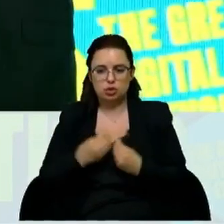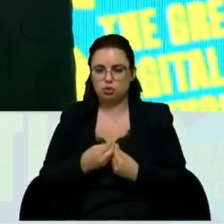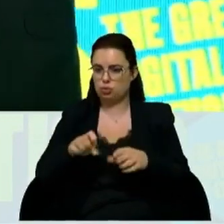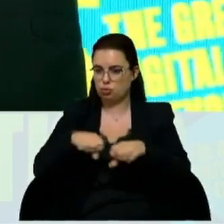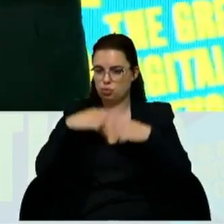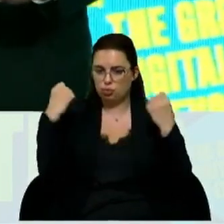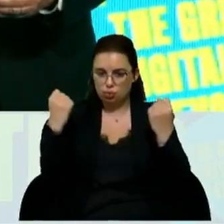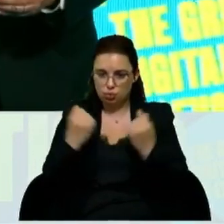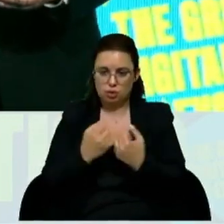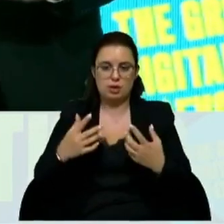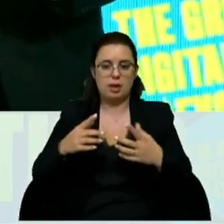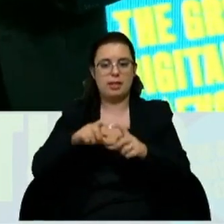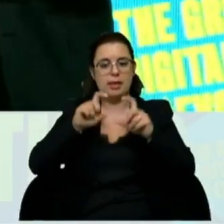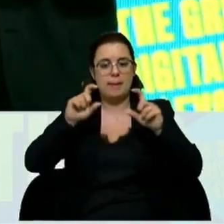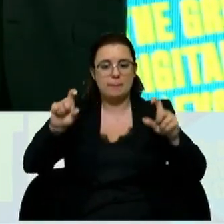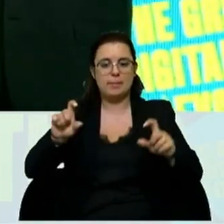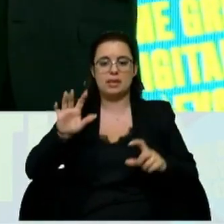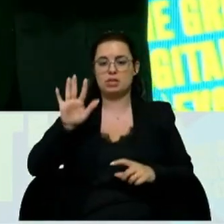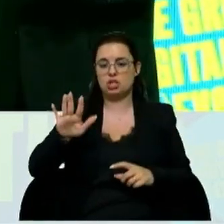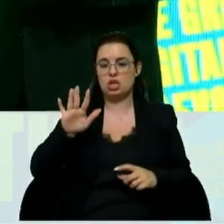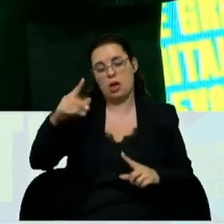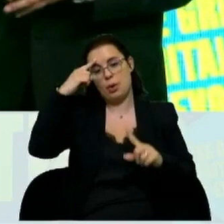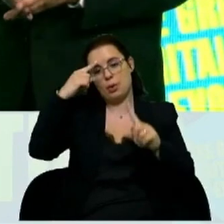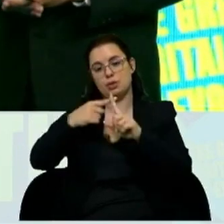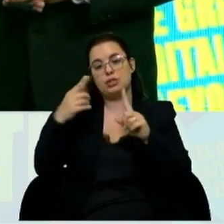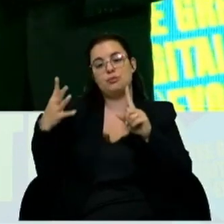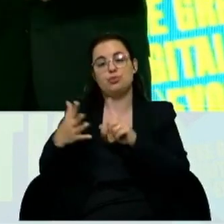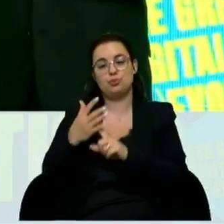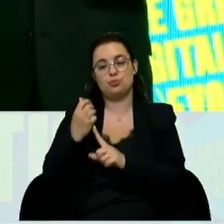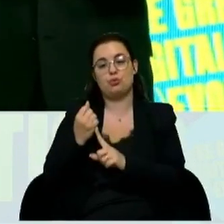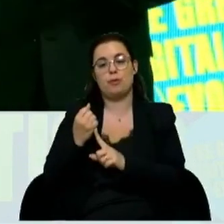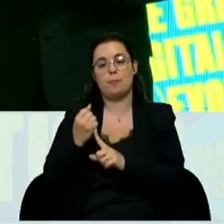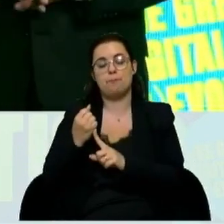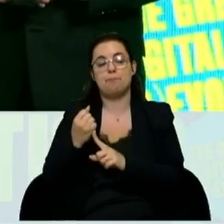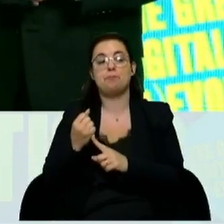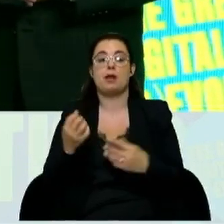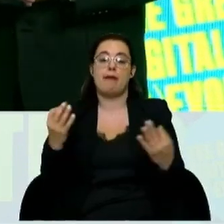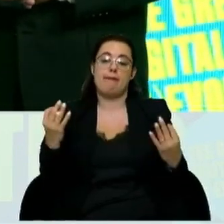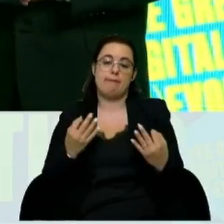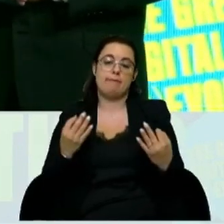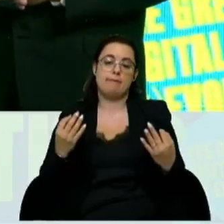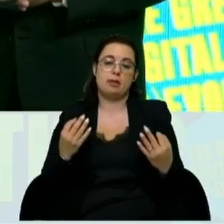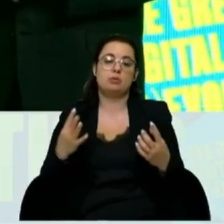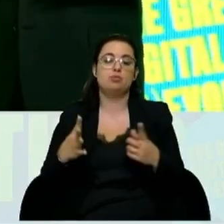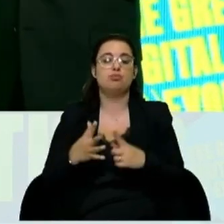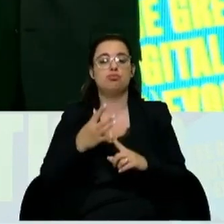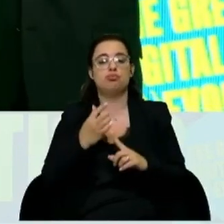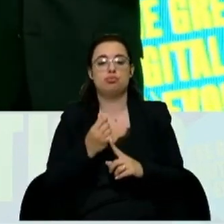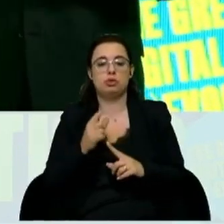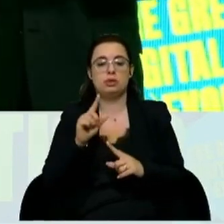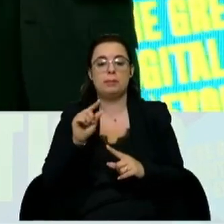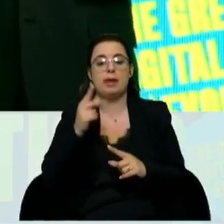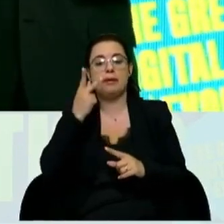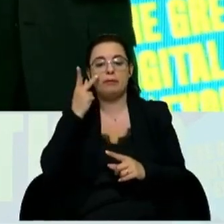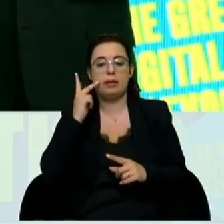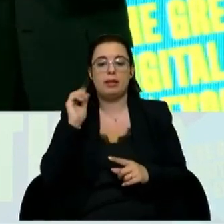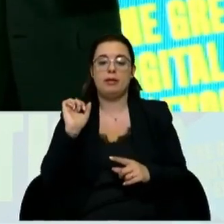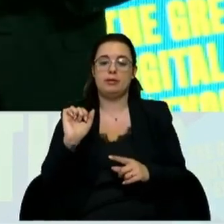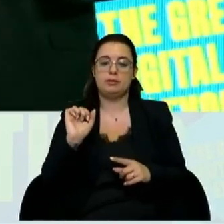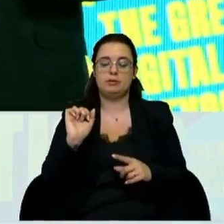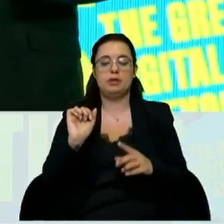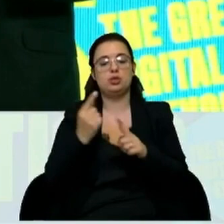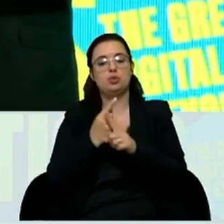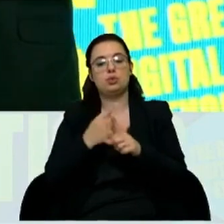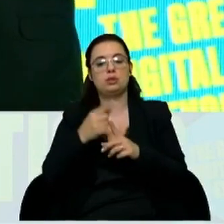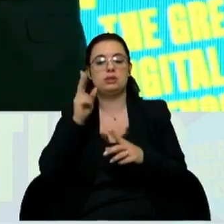sociedade, colaborar com as empresas onde estão para atingir objetivos e, com isso, de facto, conseguir também que, na sua vida, os aspectos